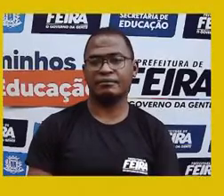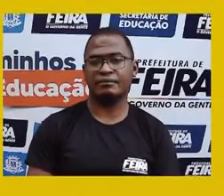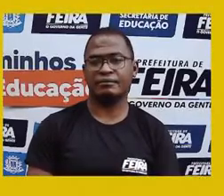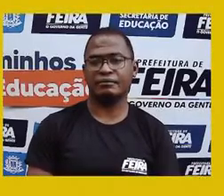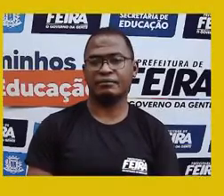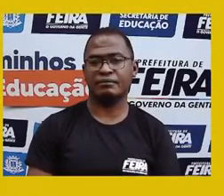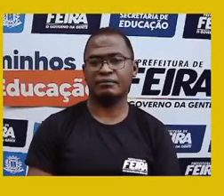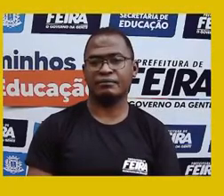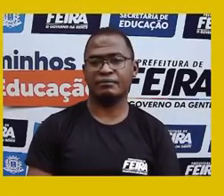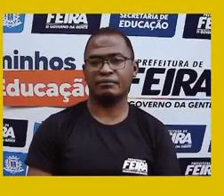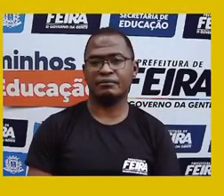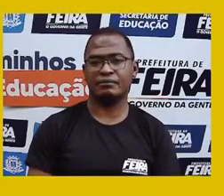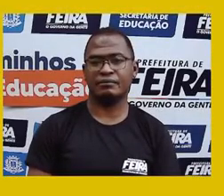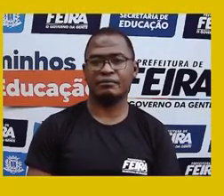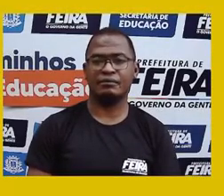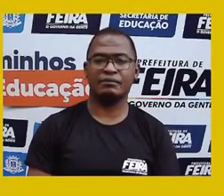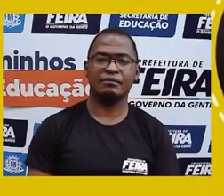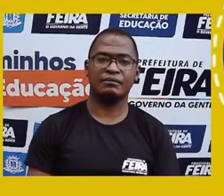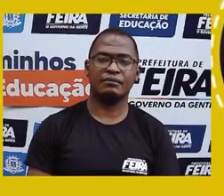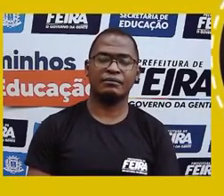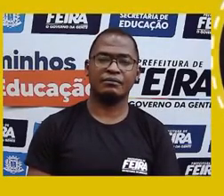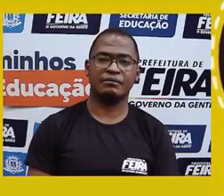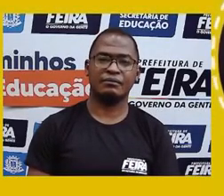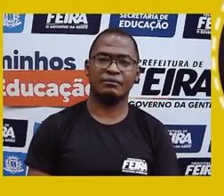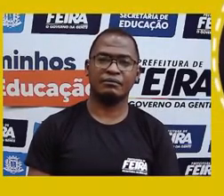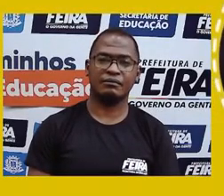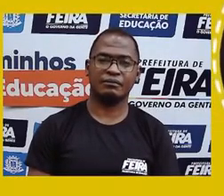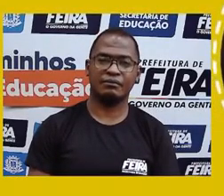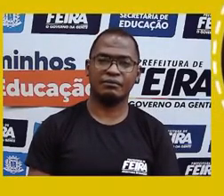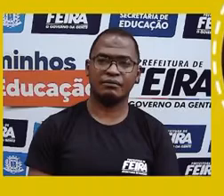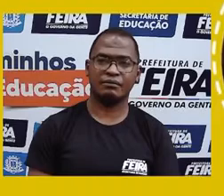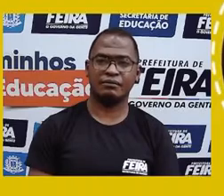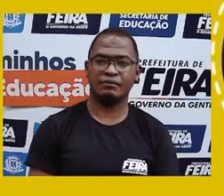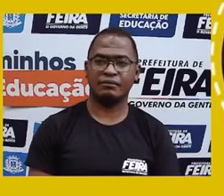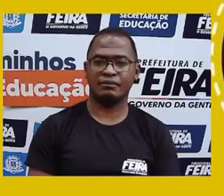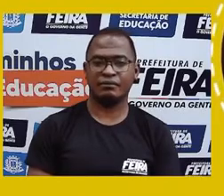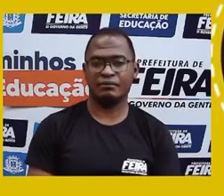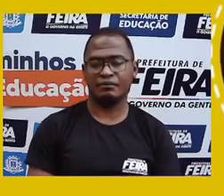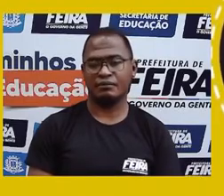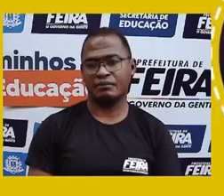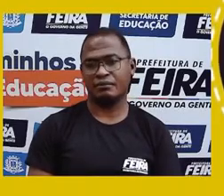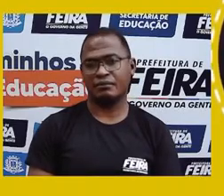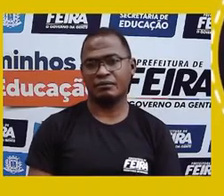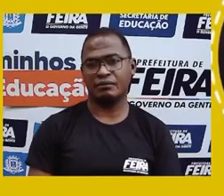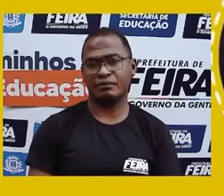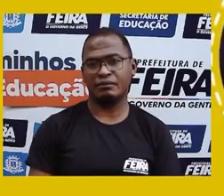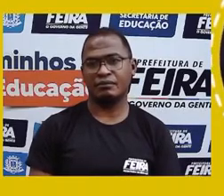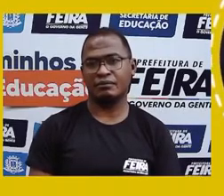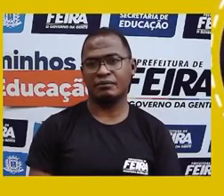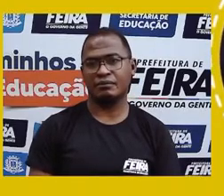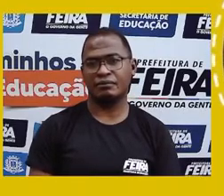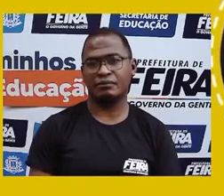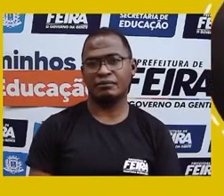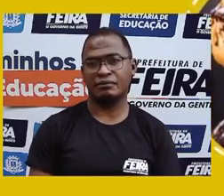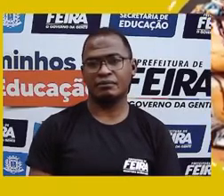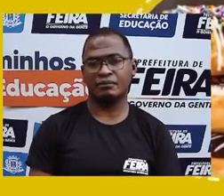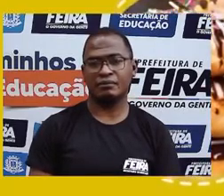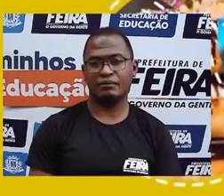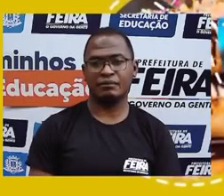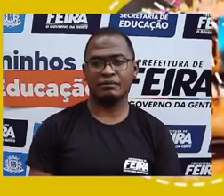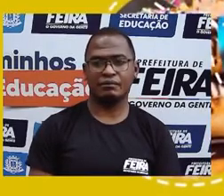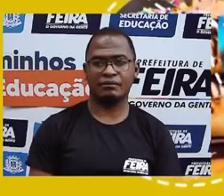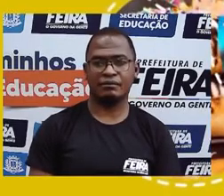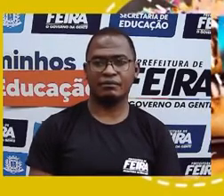hambúrguer, pizzas, tortas e etc. Esse tipo de alimento já processado contém uma